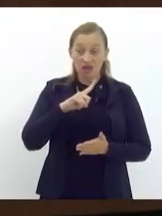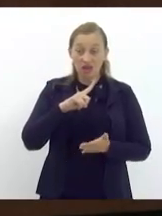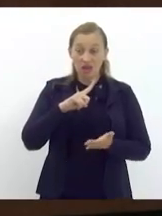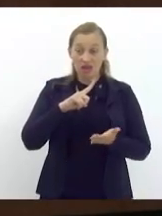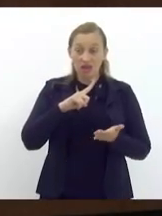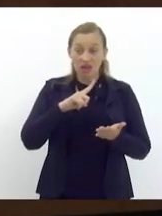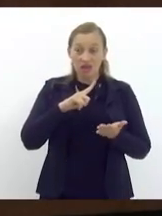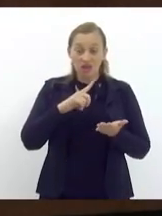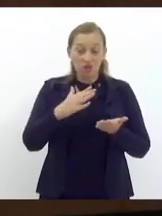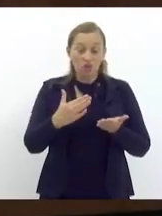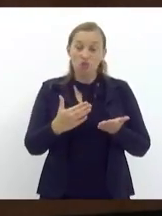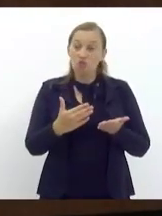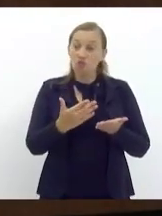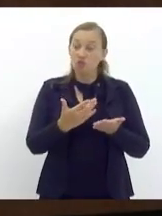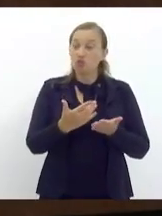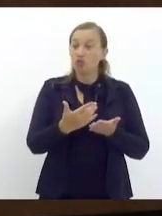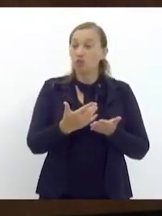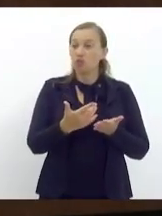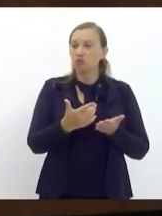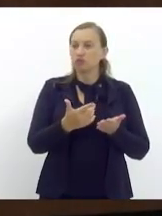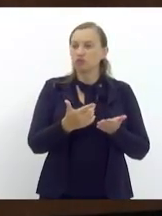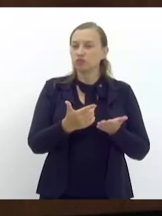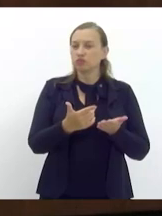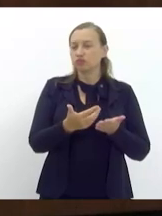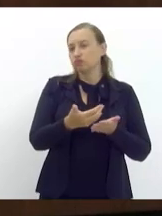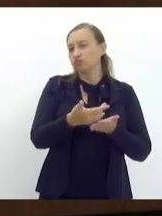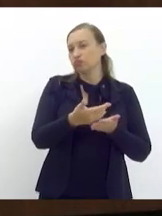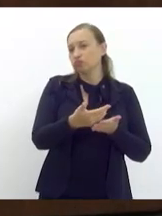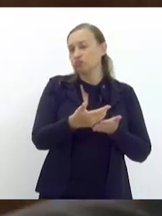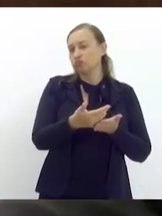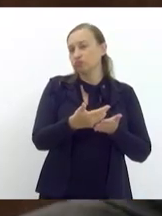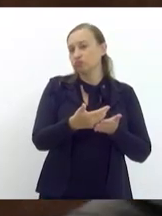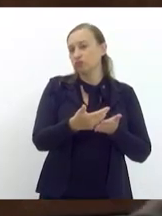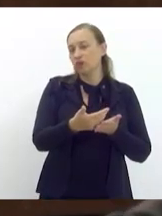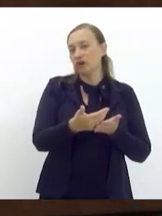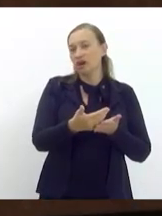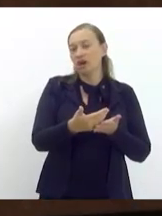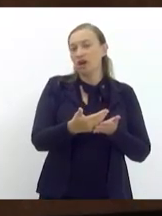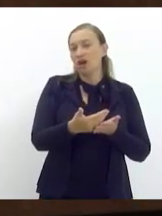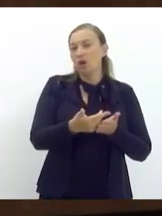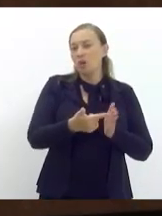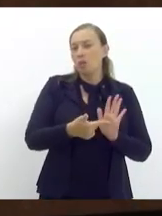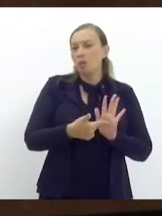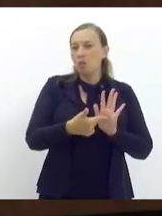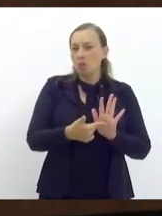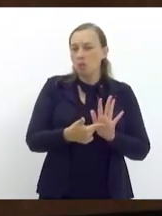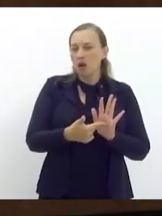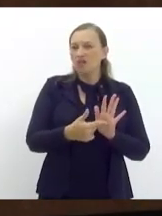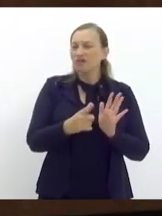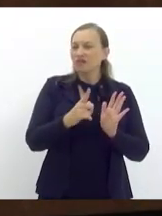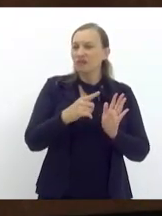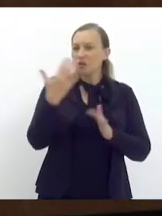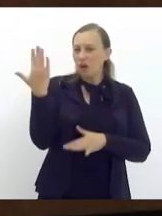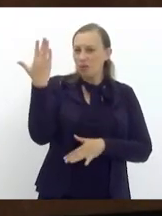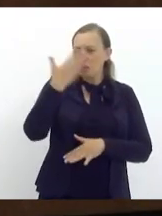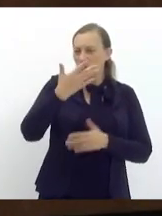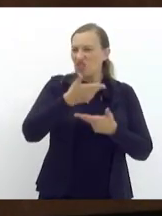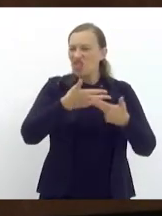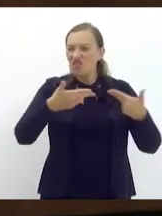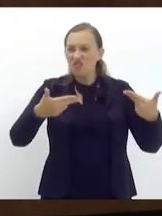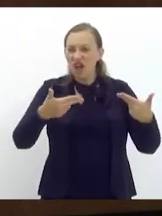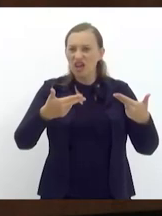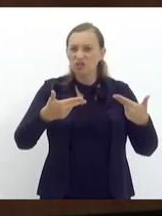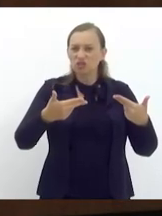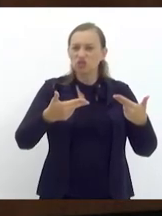na região que eu chamo de Grande Irajá imensa. É tão